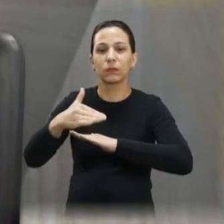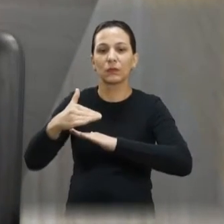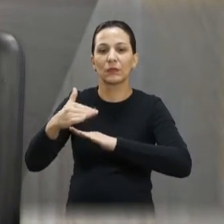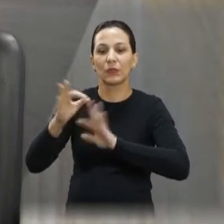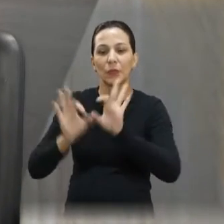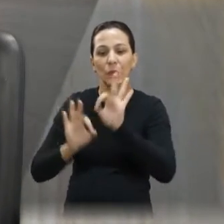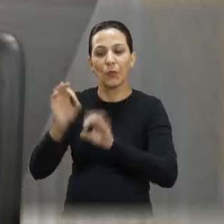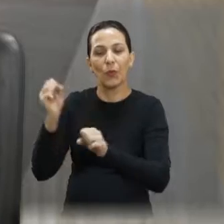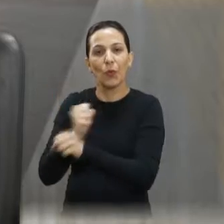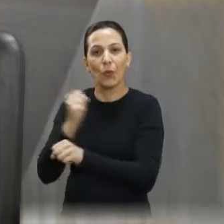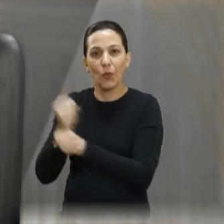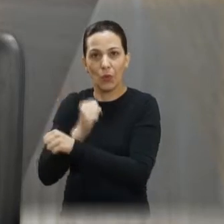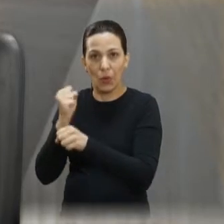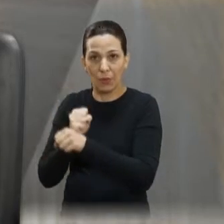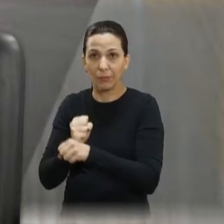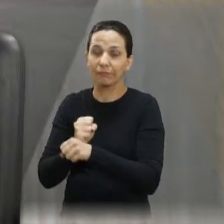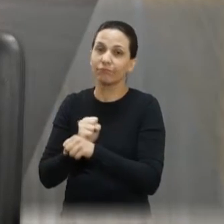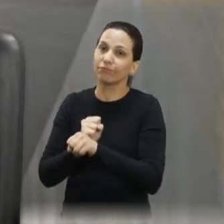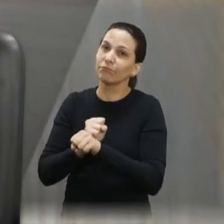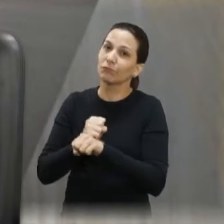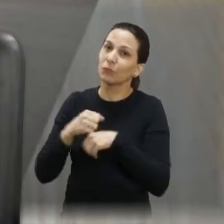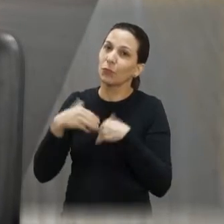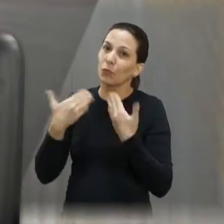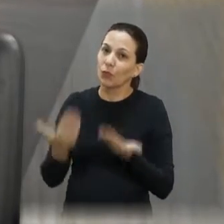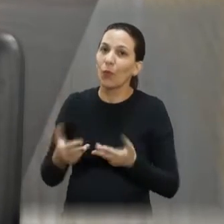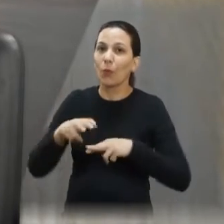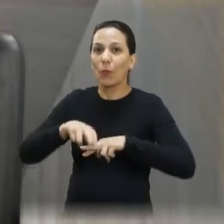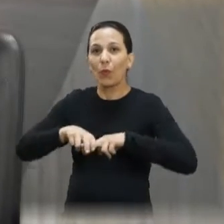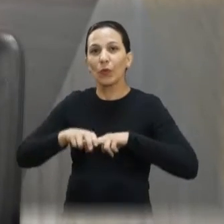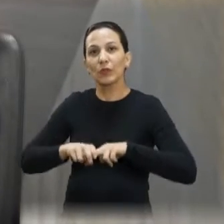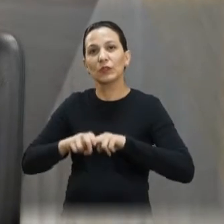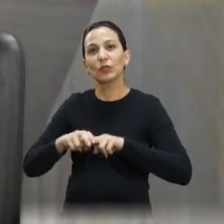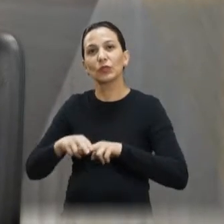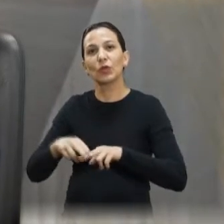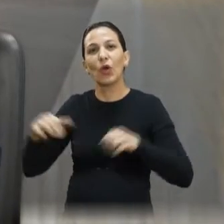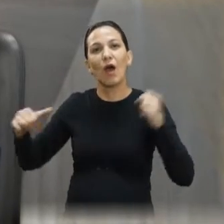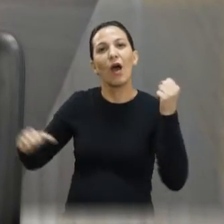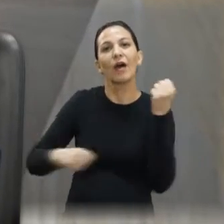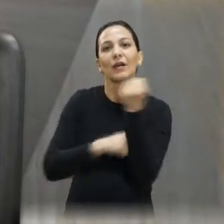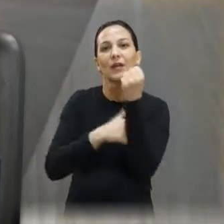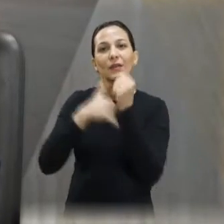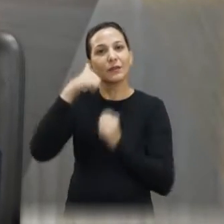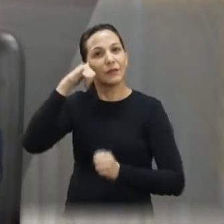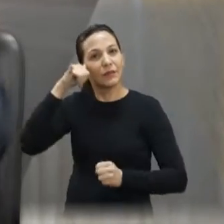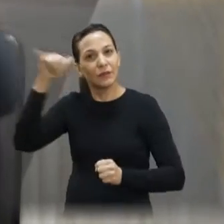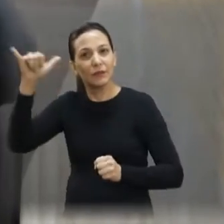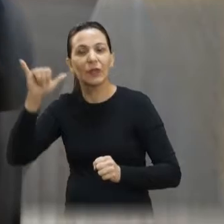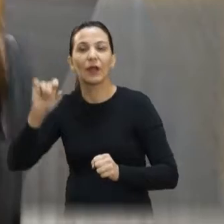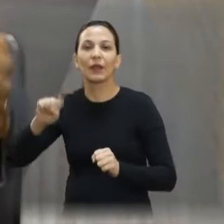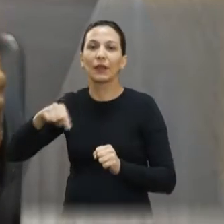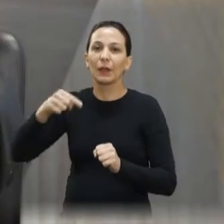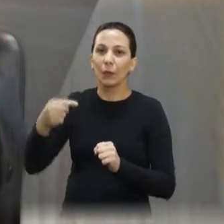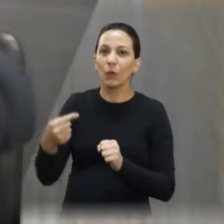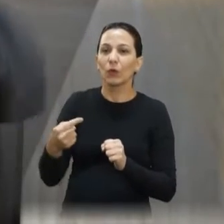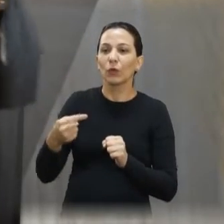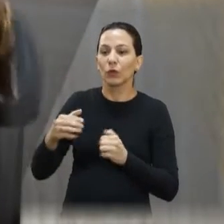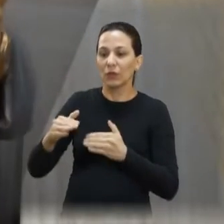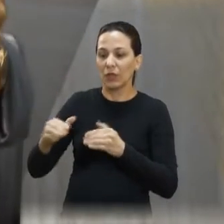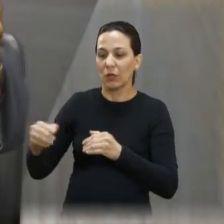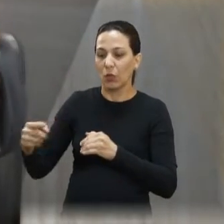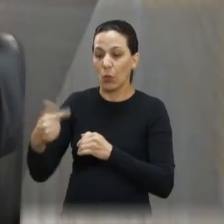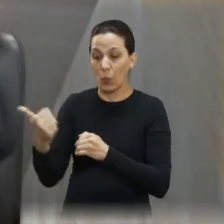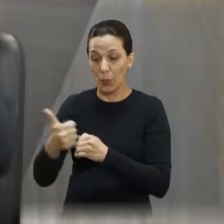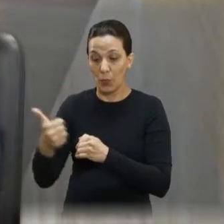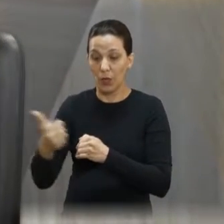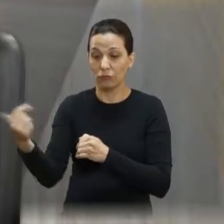feito isso daí. Com isso, está evitando acidente, evitando muitos problemas. Realmente a pessoa tem o primeiro abertura e depois tem a segunda abertura, antes do último